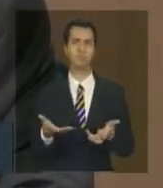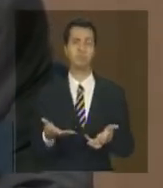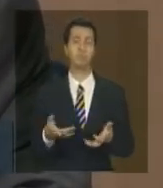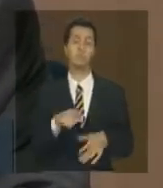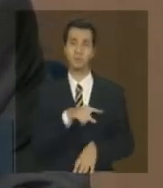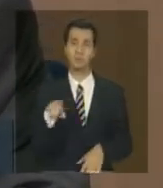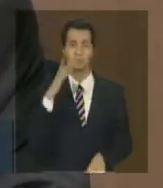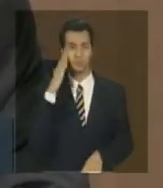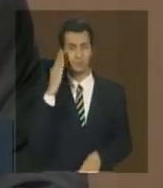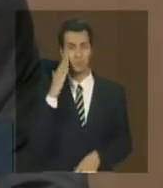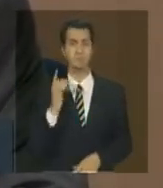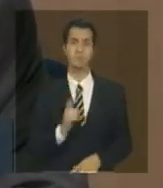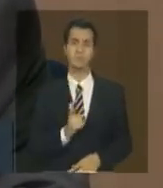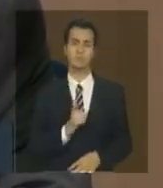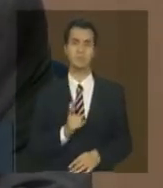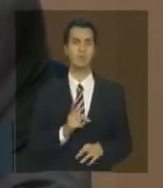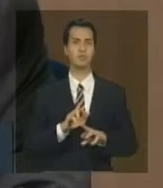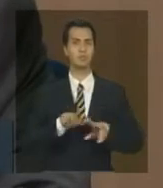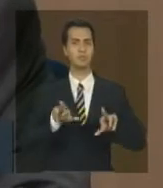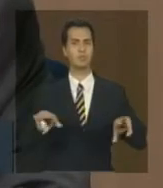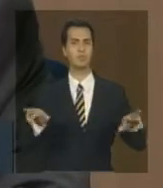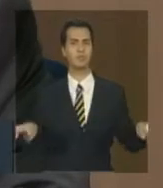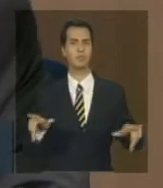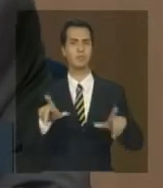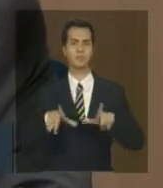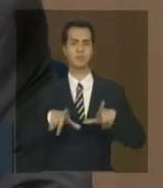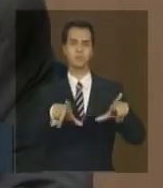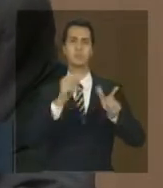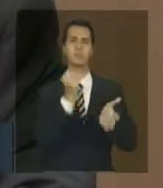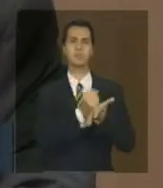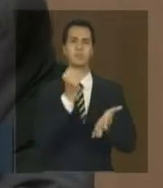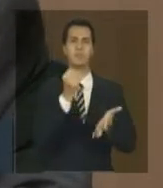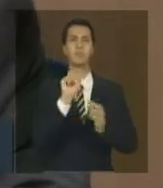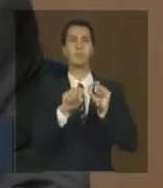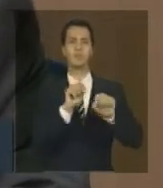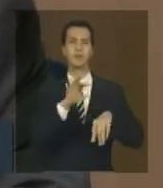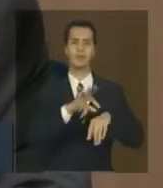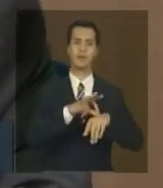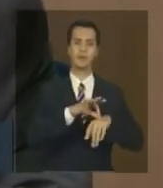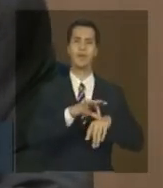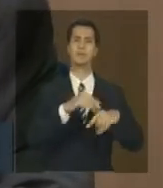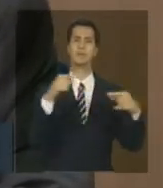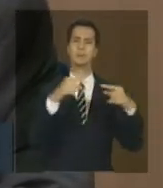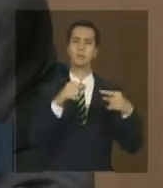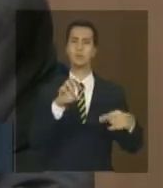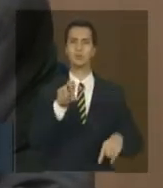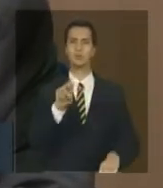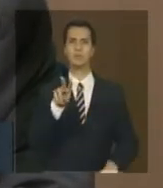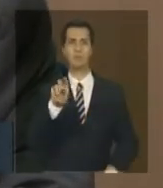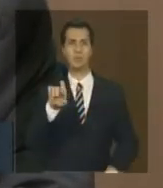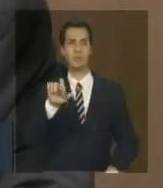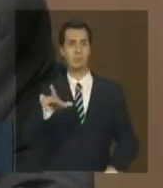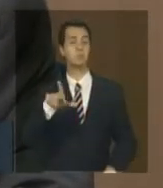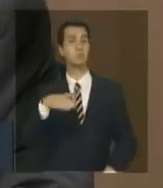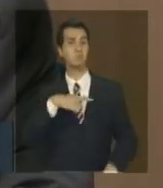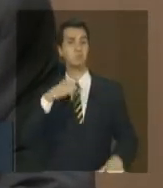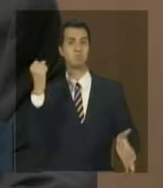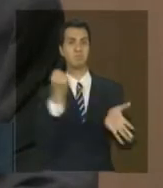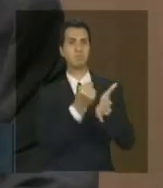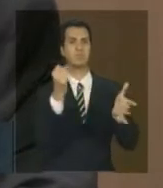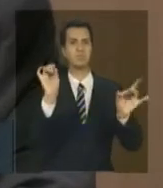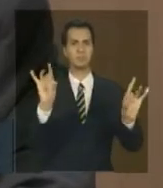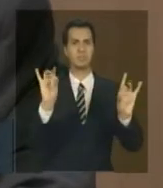promoção de certificação diferenciada para carne verde carne mais sustentável de origem de